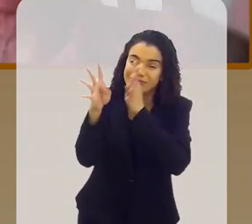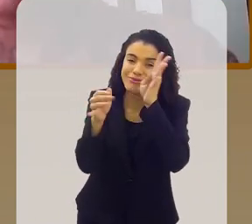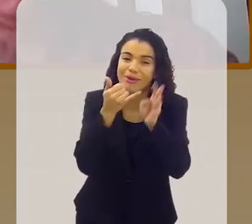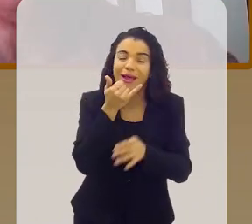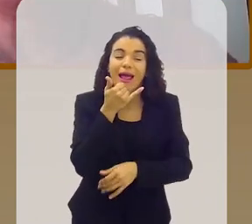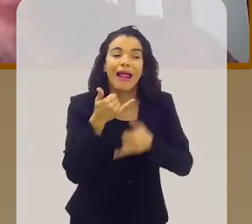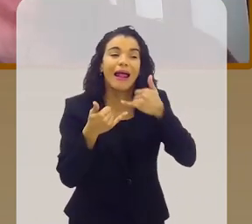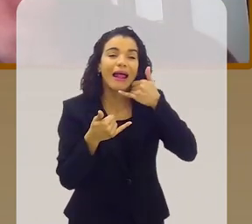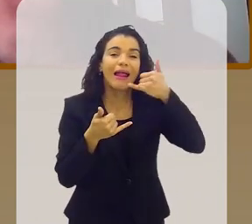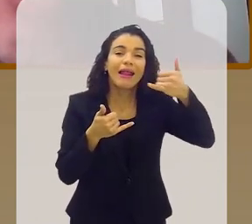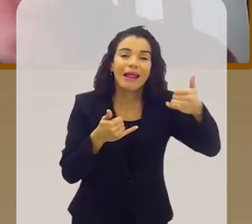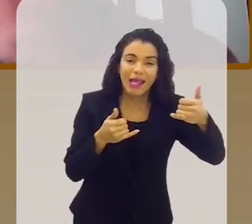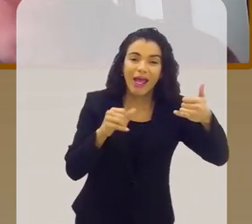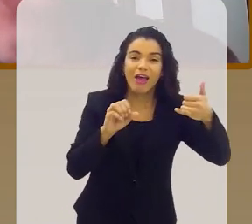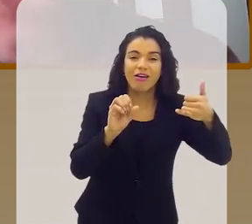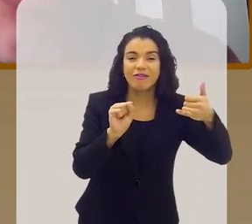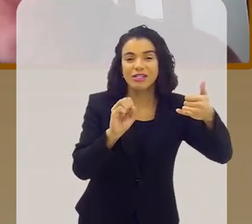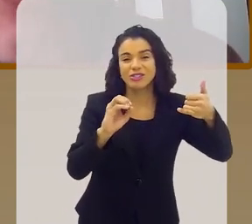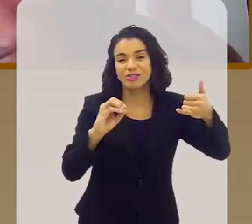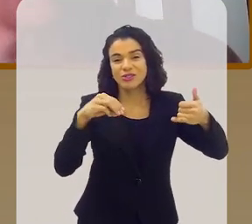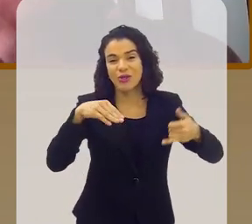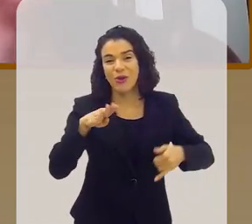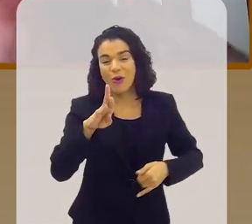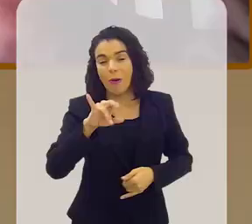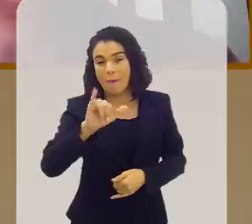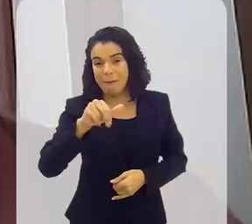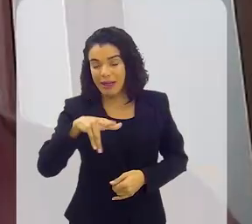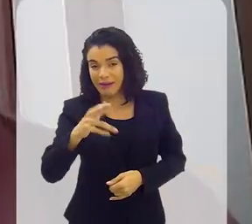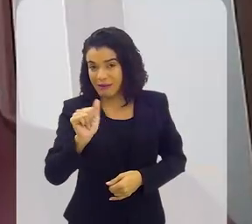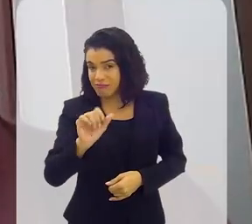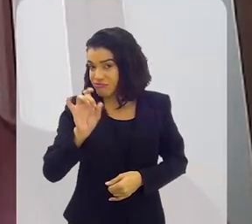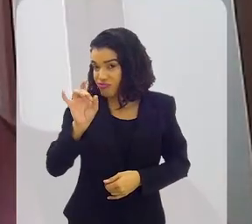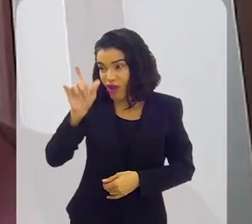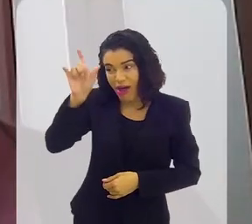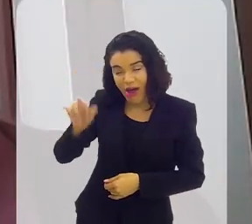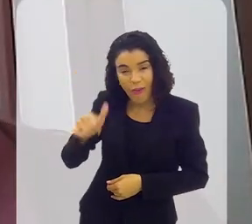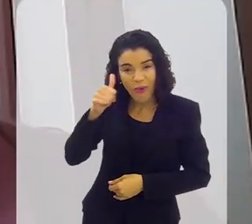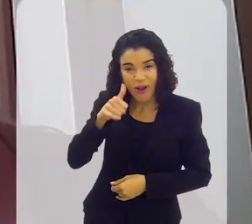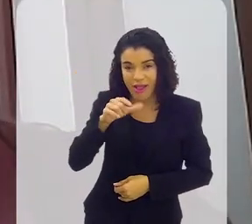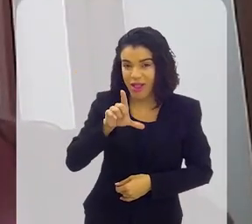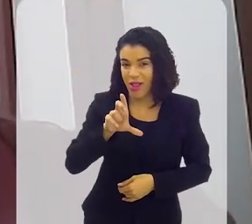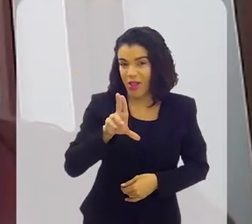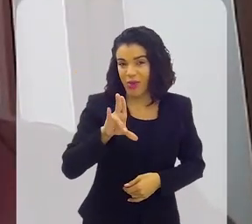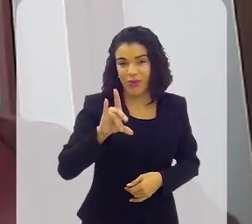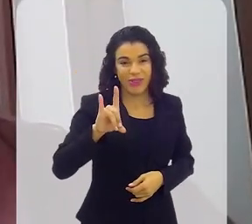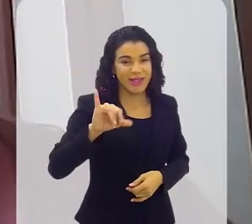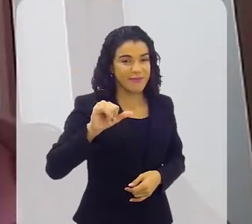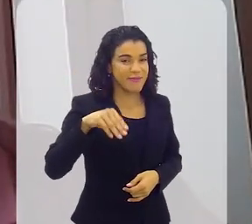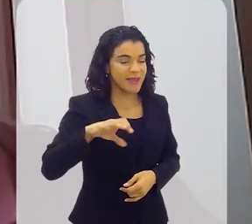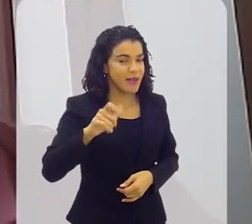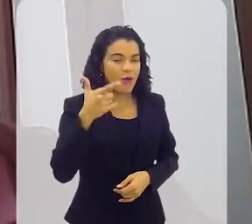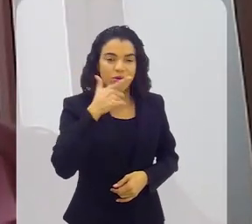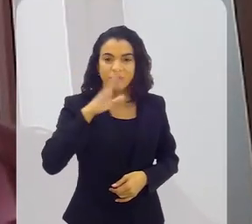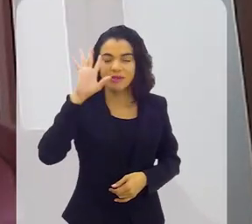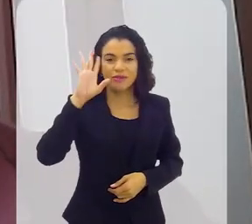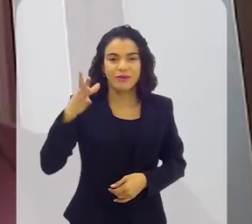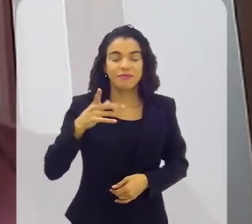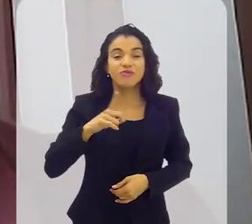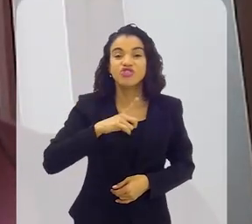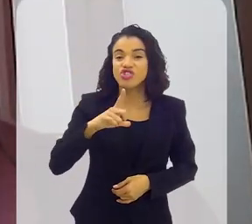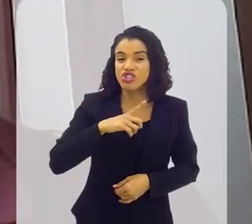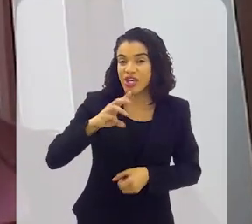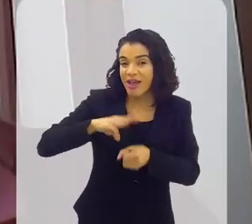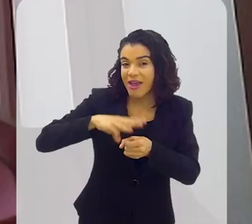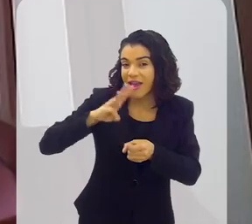por Sombrinha. Era uma confusão danada que só a Ludmilla conseguia resolver esse time. Teve